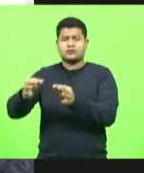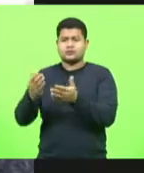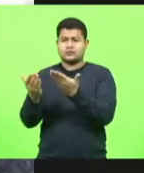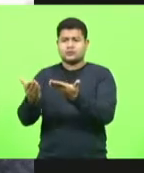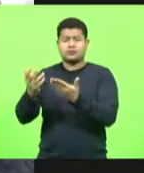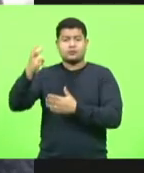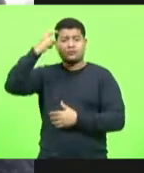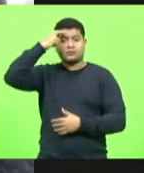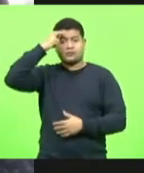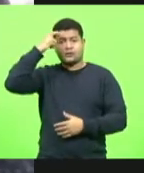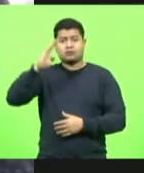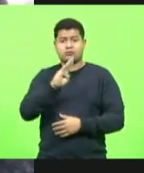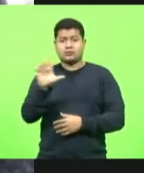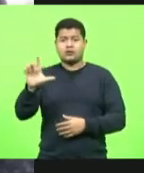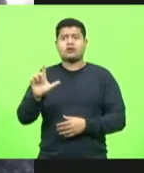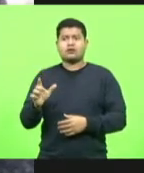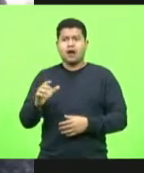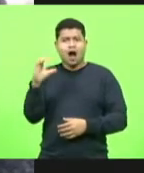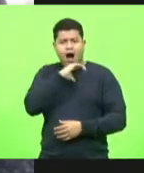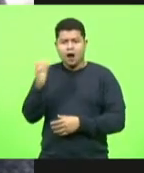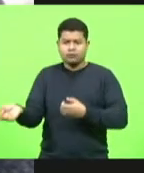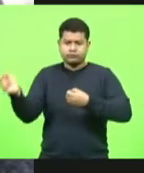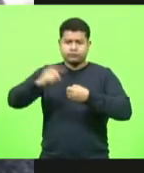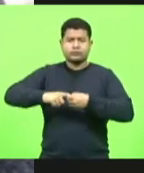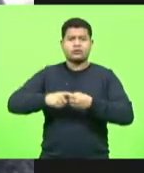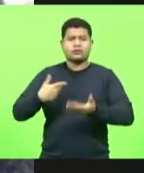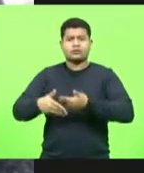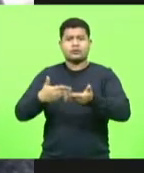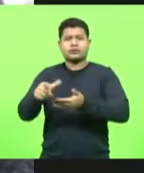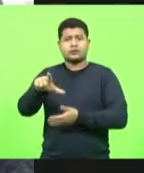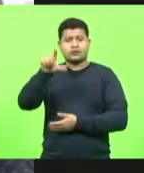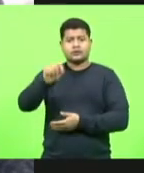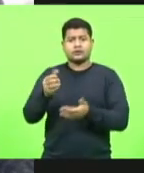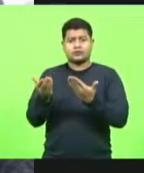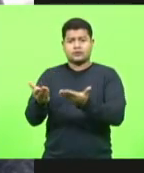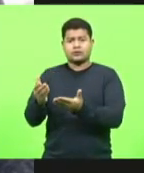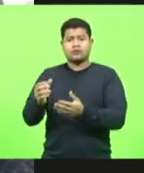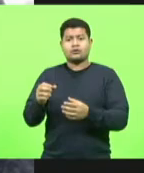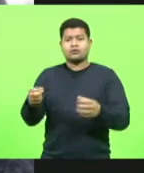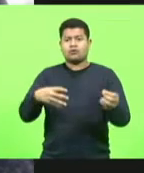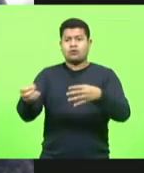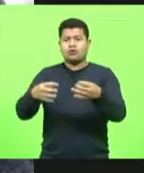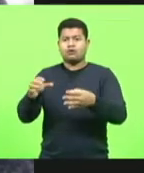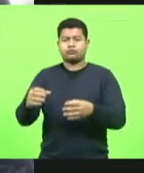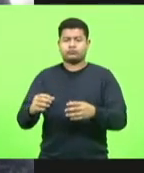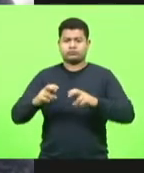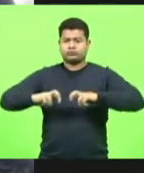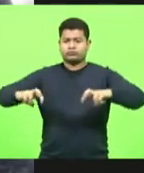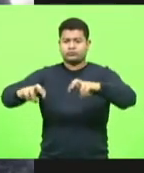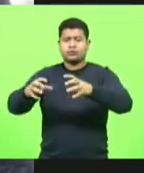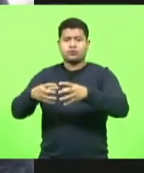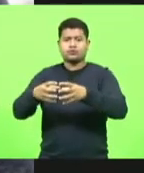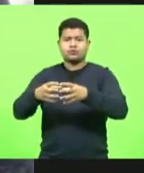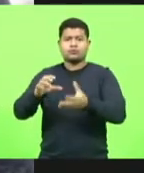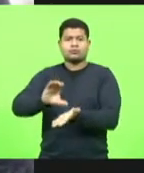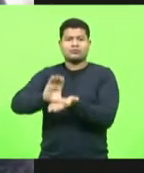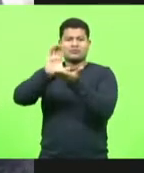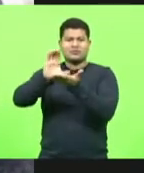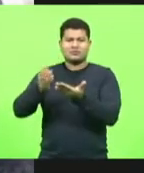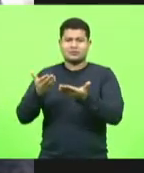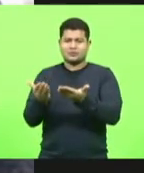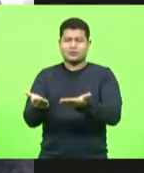processo de seletivo, de escolha dos novos conselheiros da Fundação Cultural